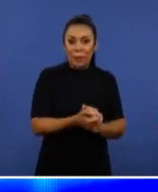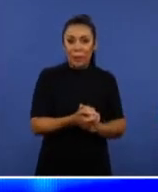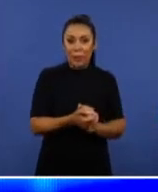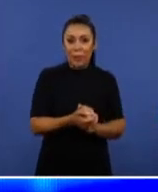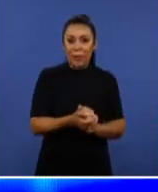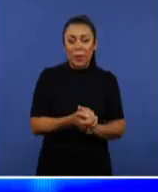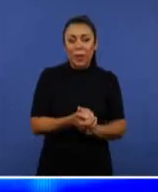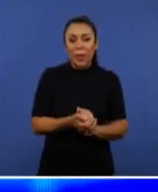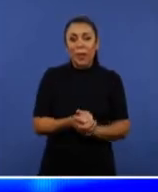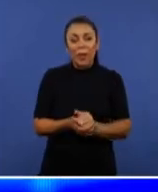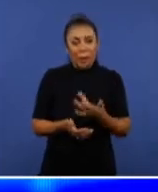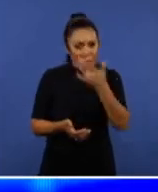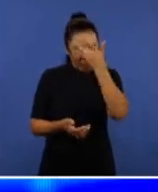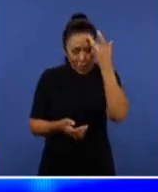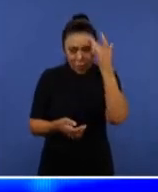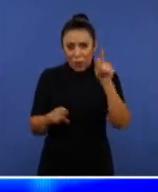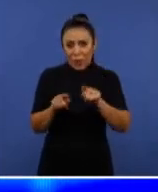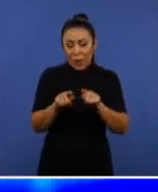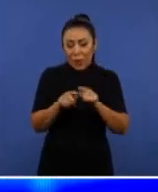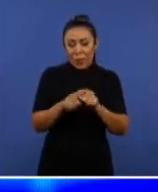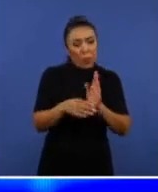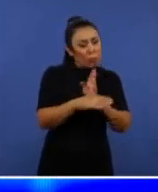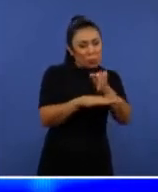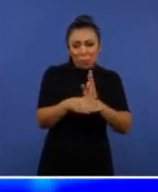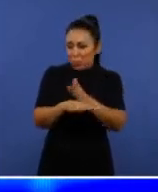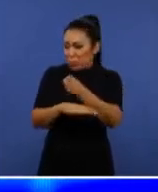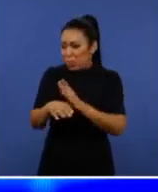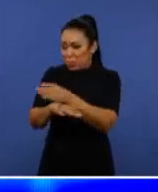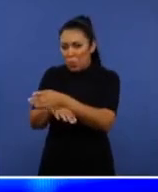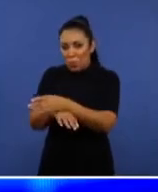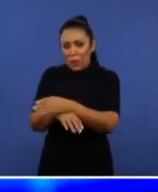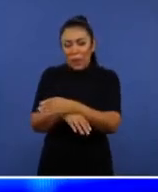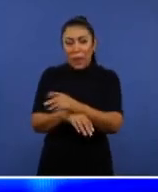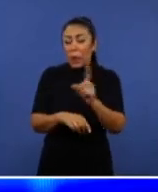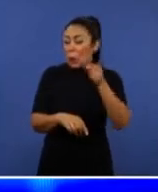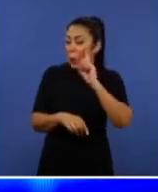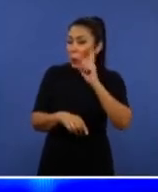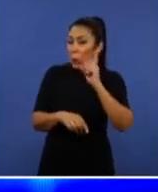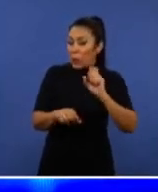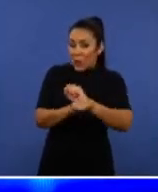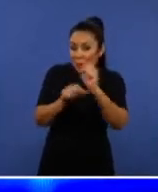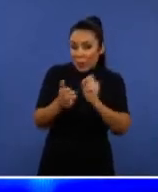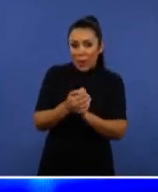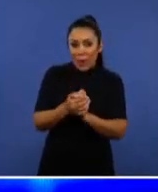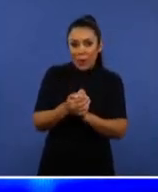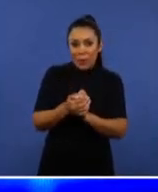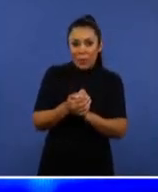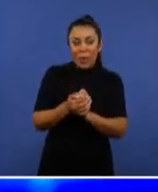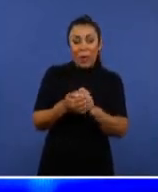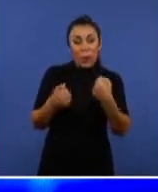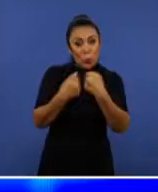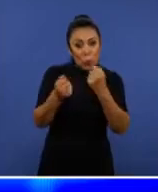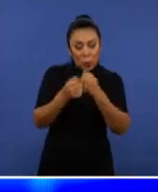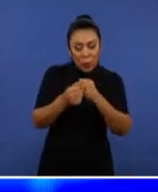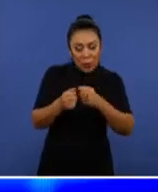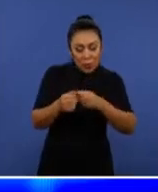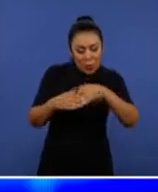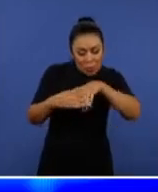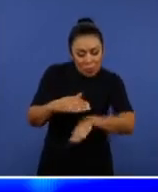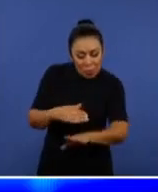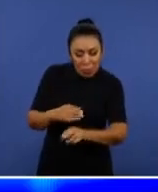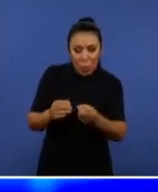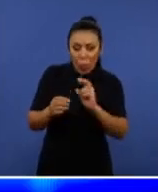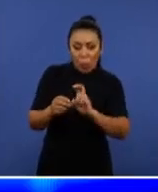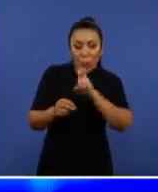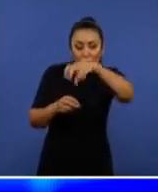aberto, que é o brasileiro que está indo de porta em porta todo dia de manhã, pulando a catraca do ônibus porque não tem dinheiro para pagar passagem, sabe? E